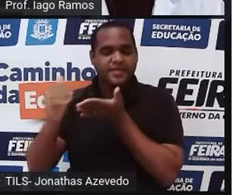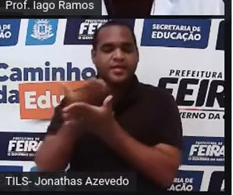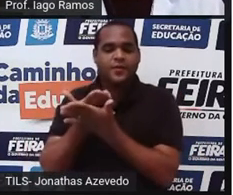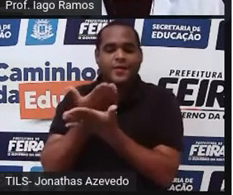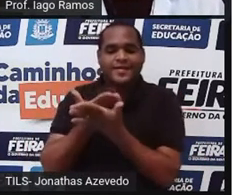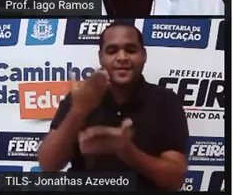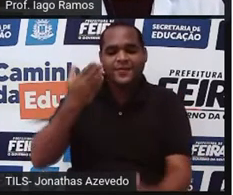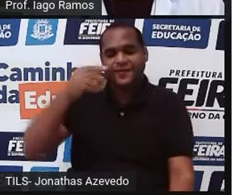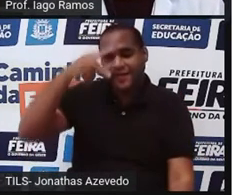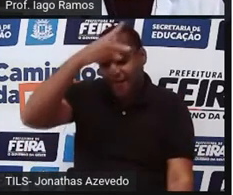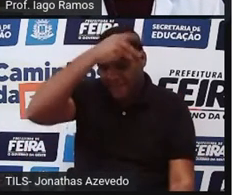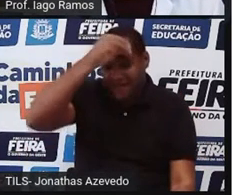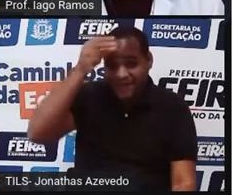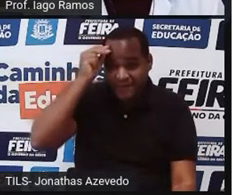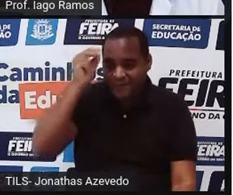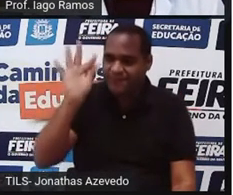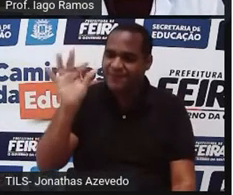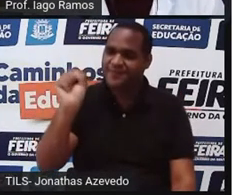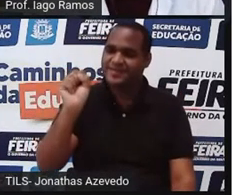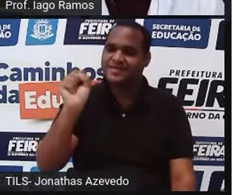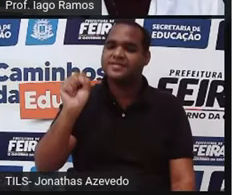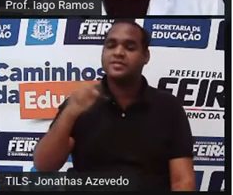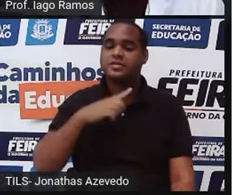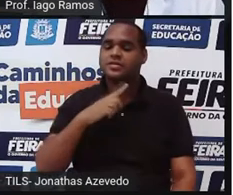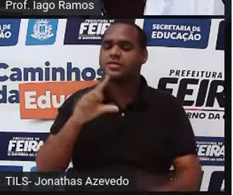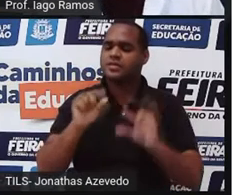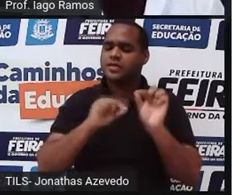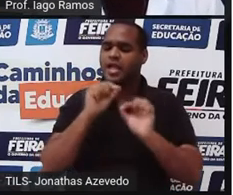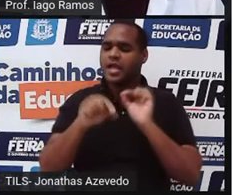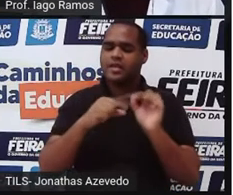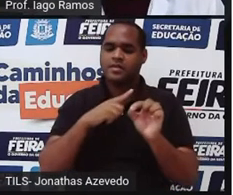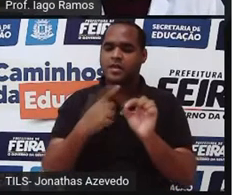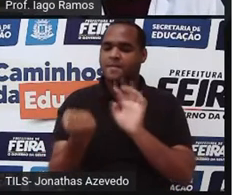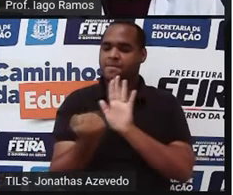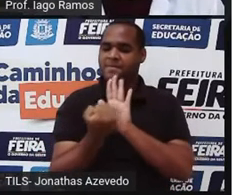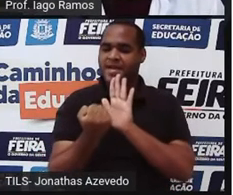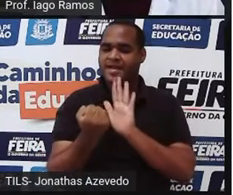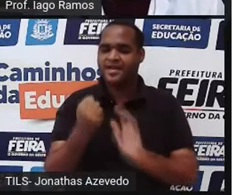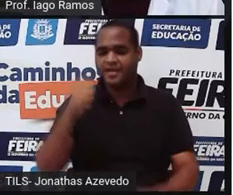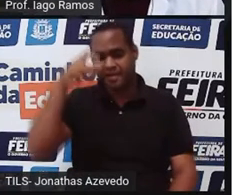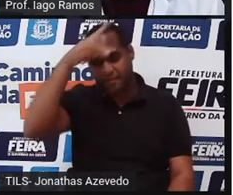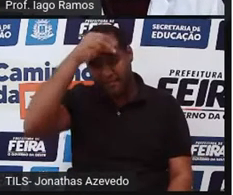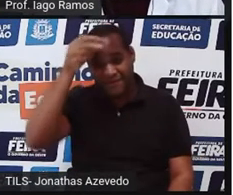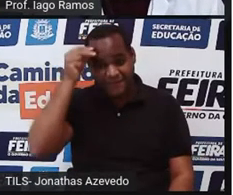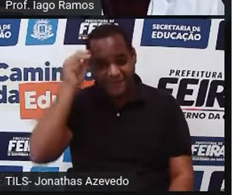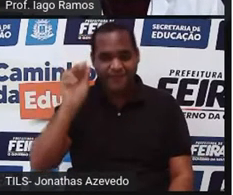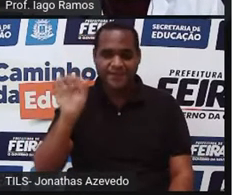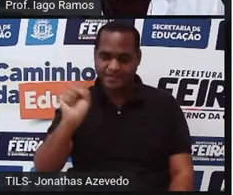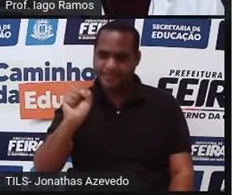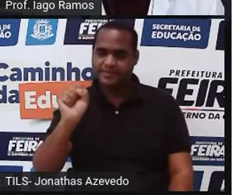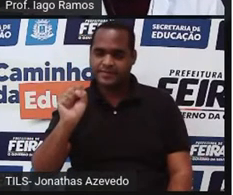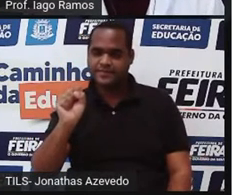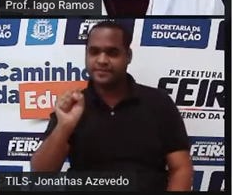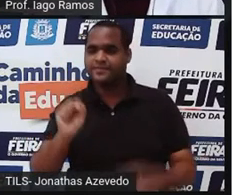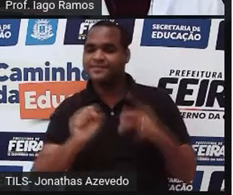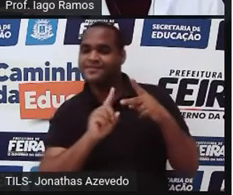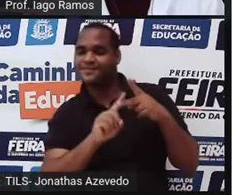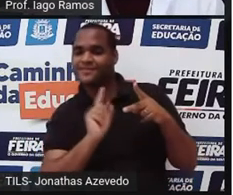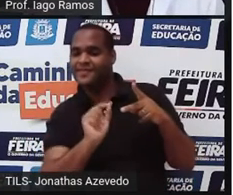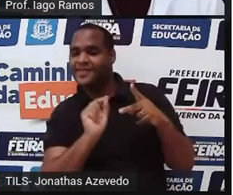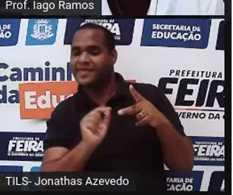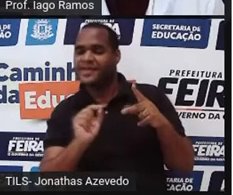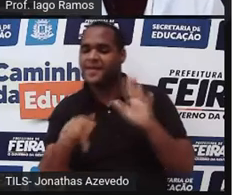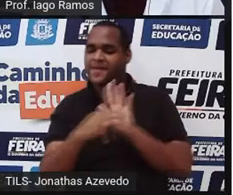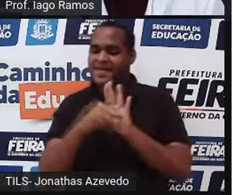Municipal de Educação de Ferreira de Santana, que tem as logomarcas da Prefeitura Municipal de Ferreira de Santana e da